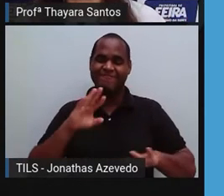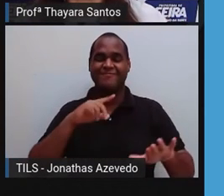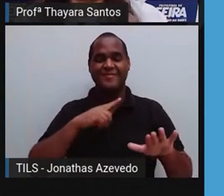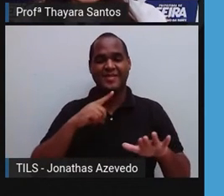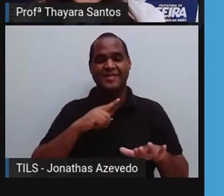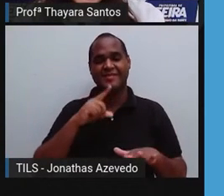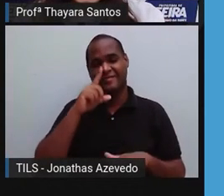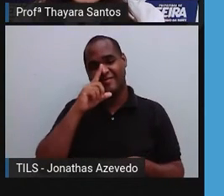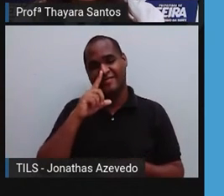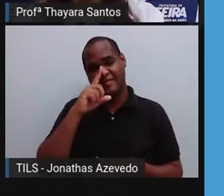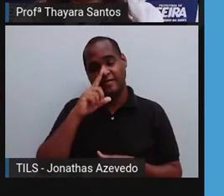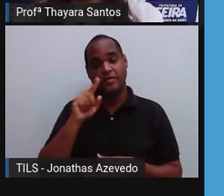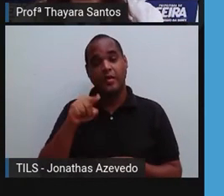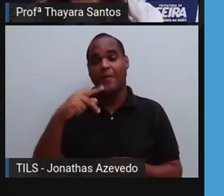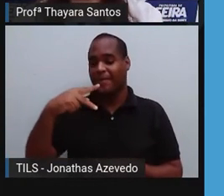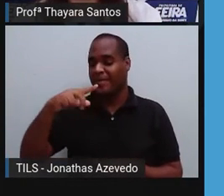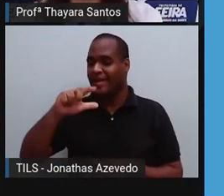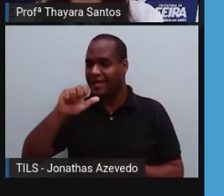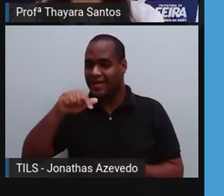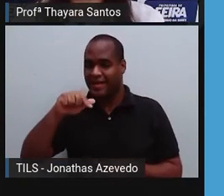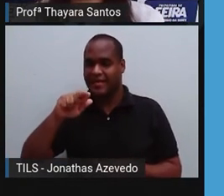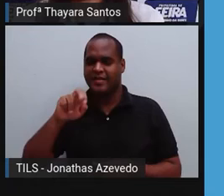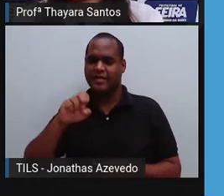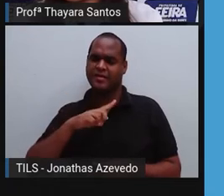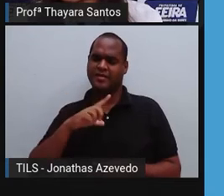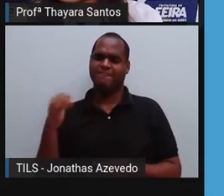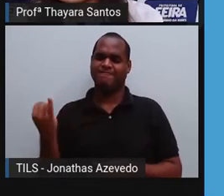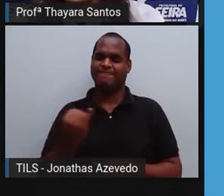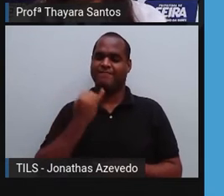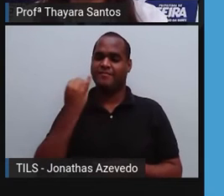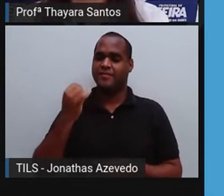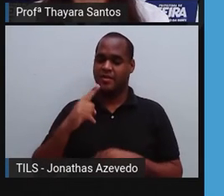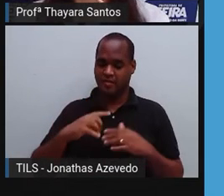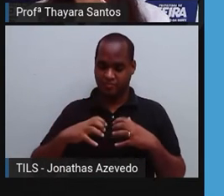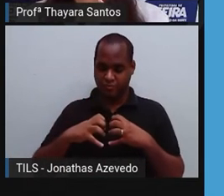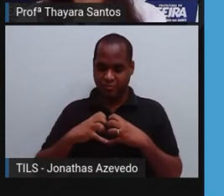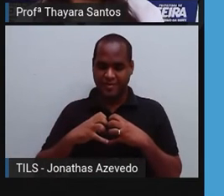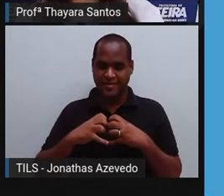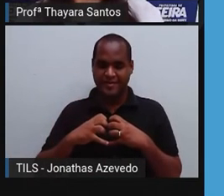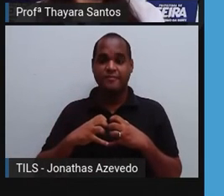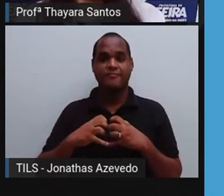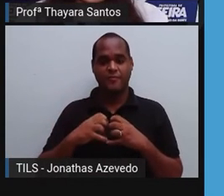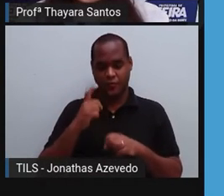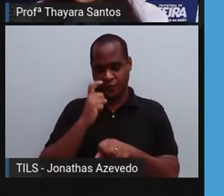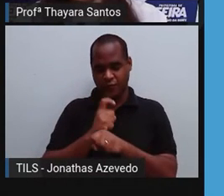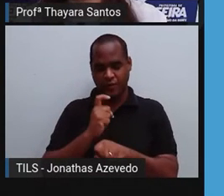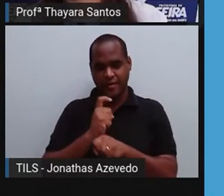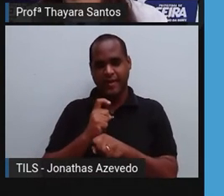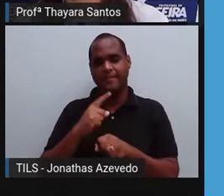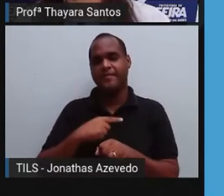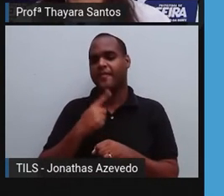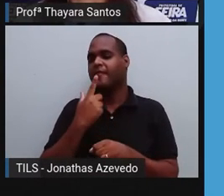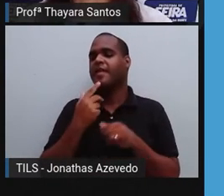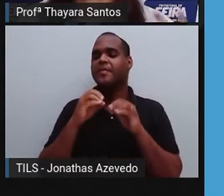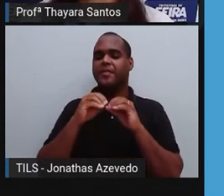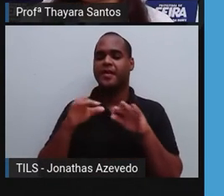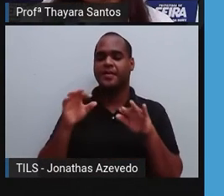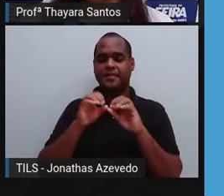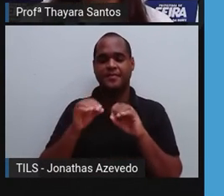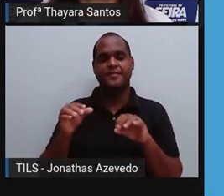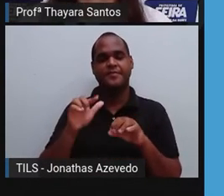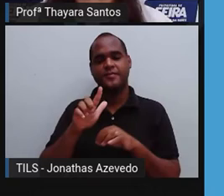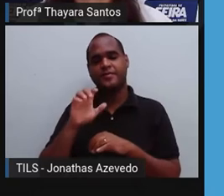o nosso sangue para fora. Então, as plaquetas fazem com que o nosso sangue coagule e a gente não sofra a hemorragia. E os